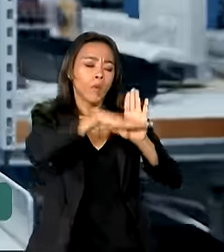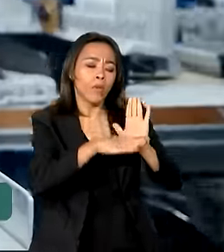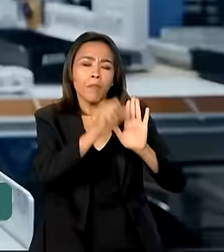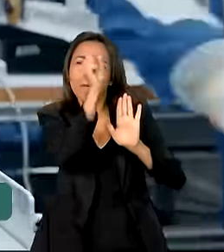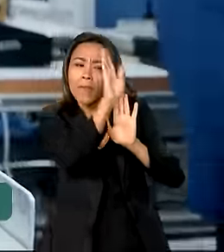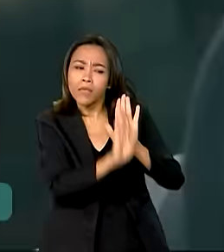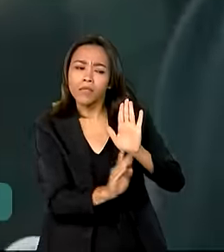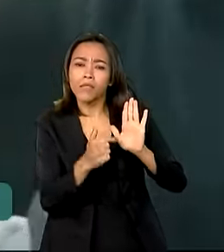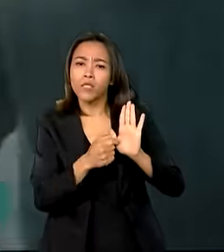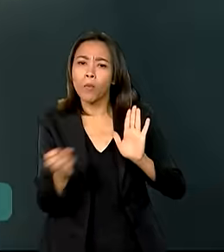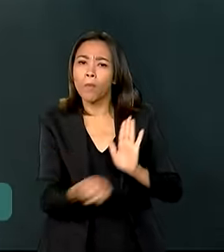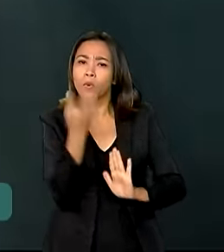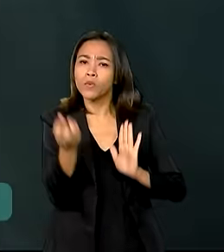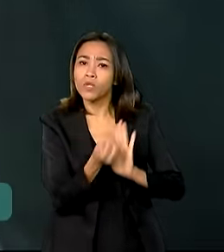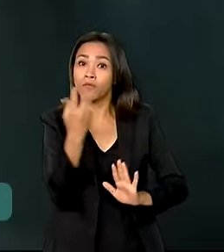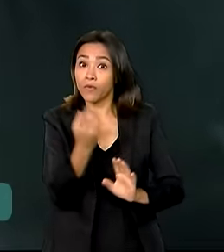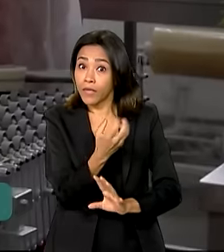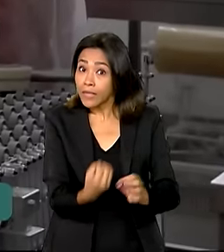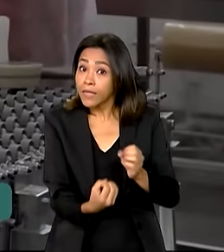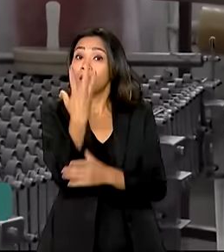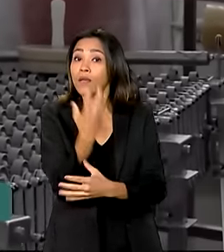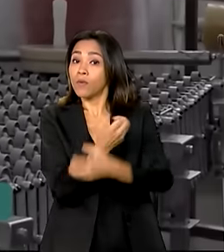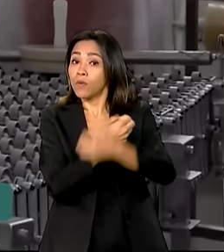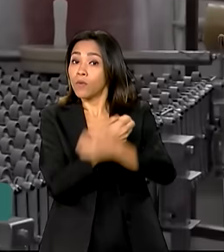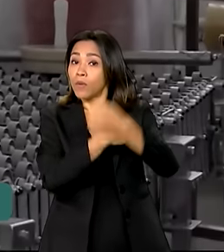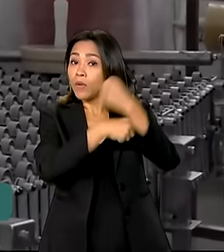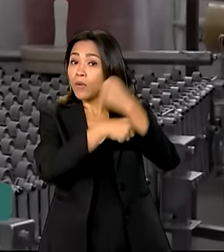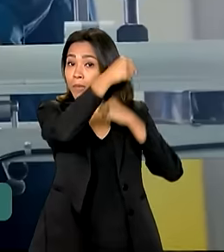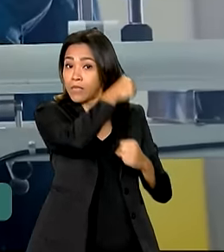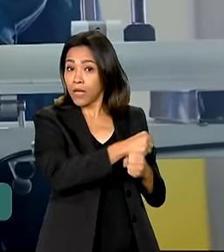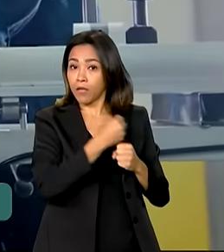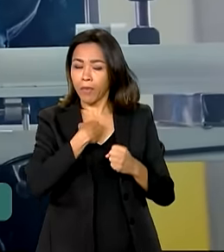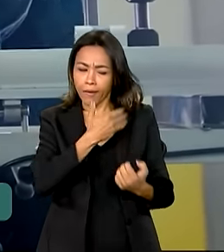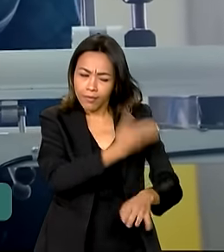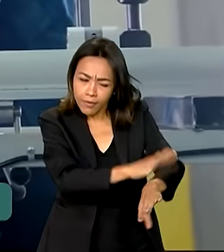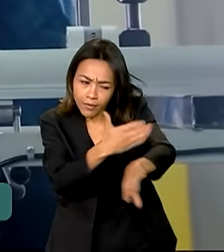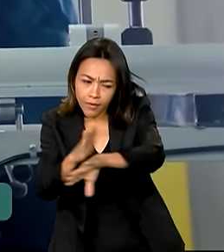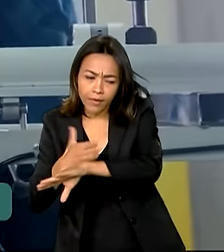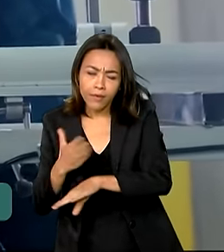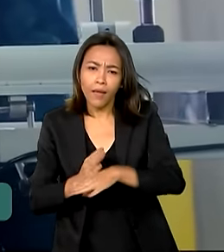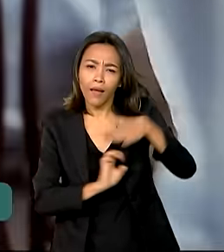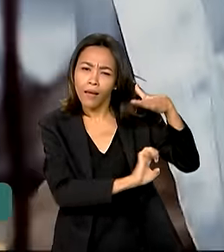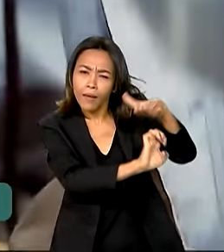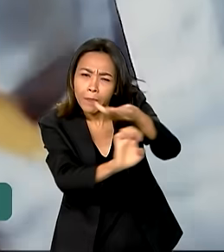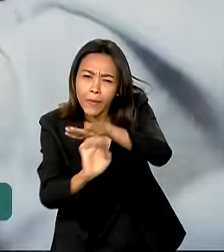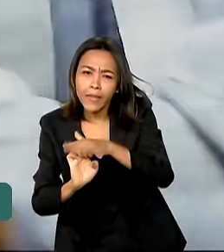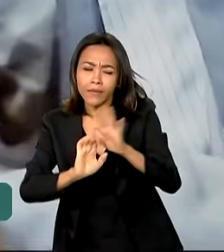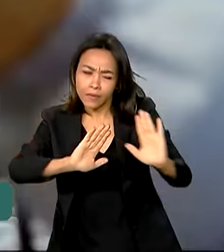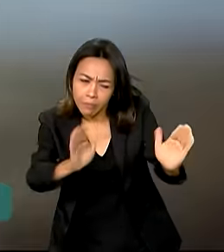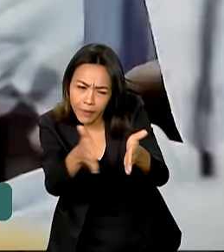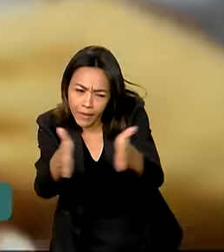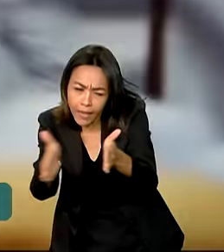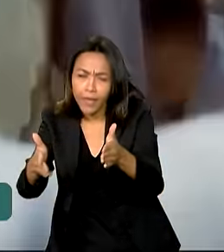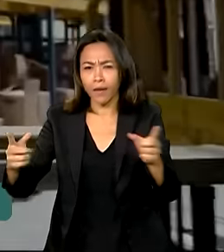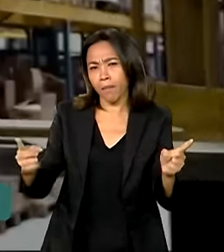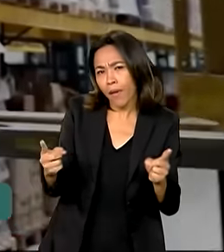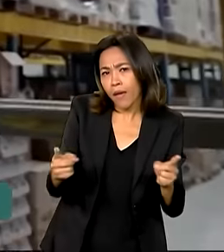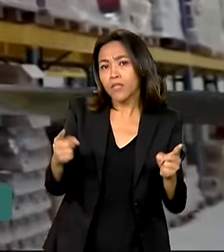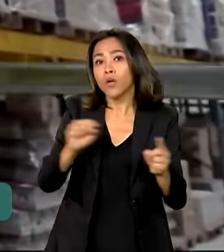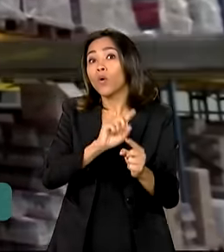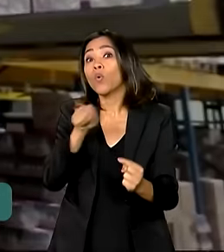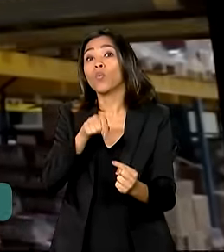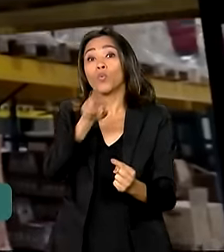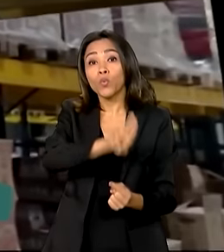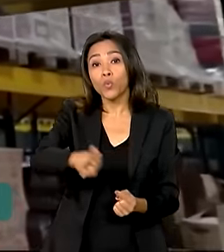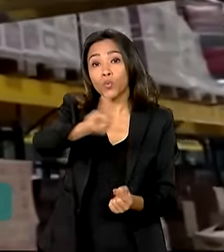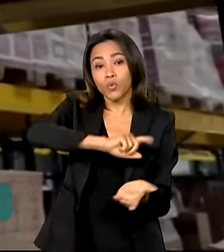criado em novembro do ano passado para capacitar pequenas e médias indústrias para o processo de digitalização.